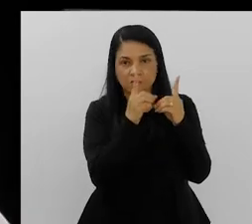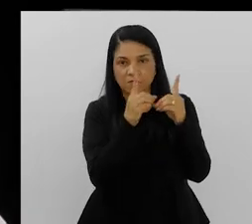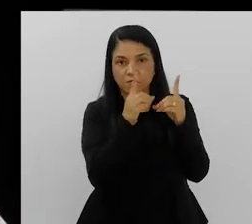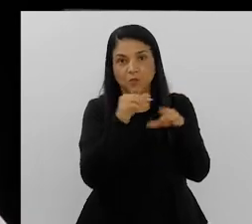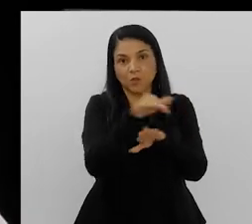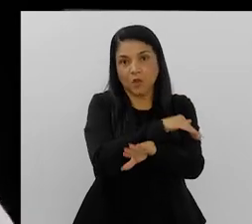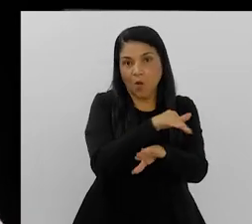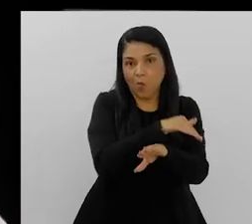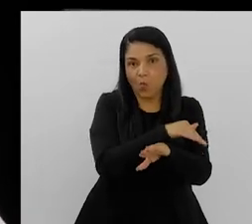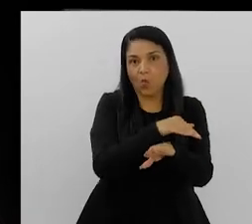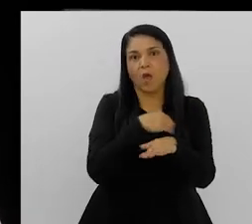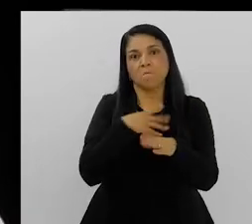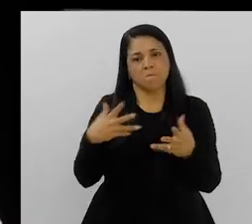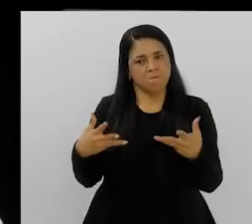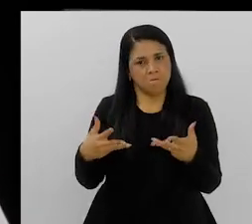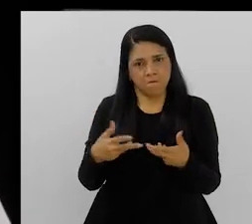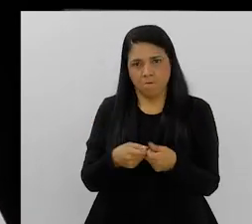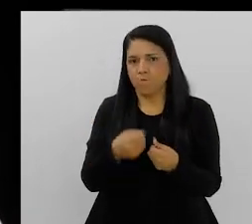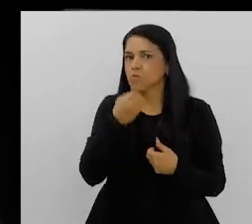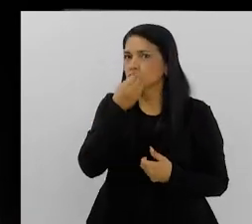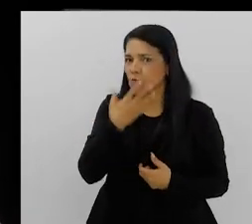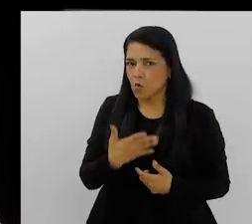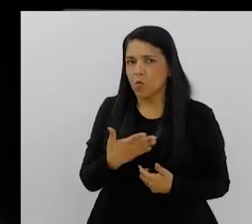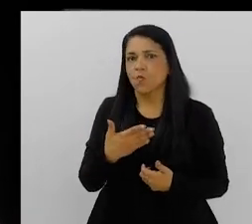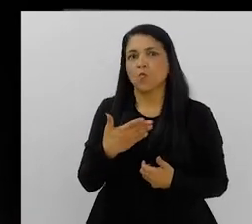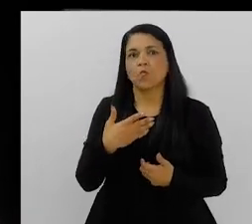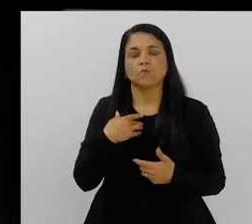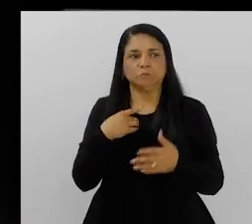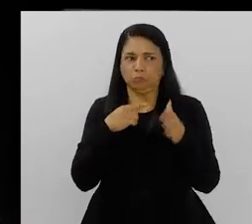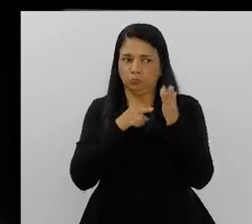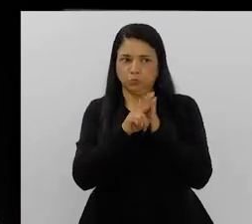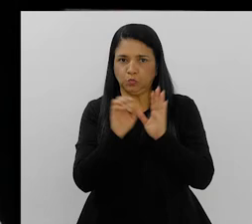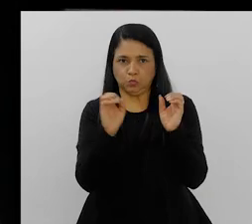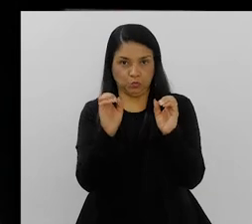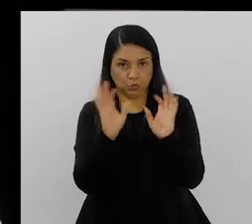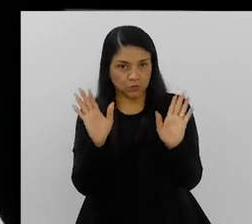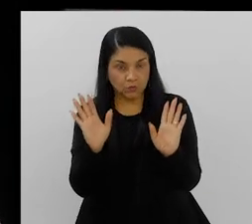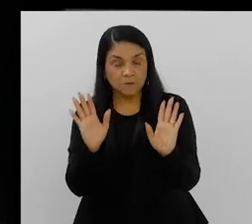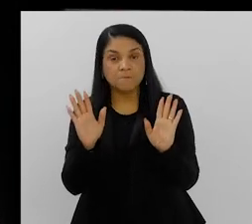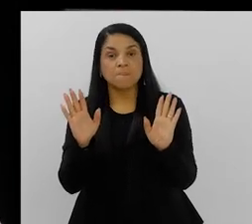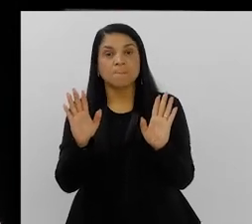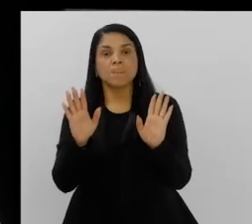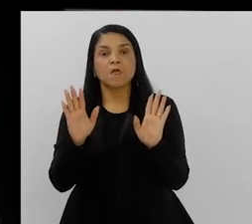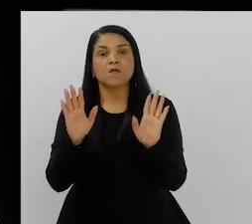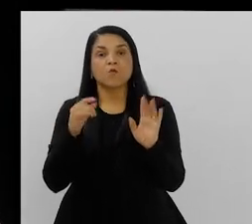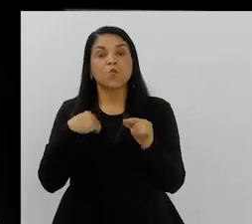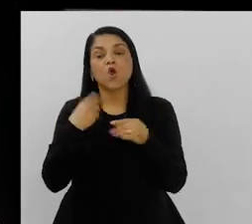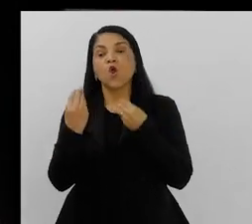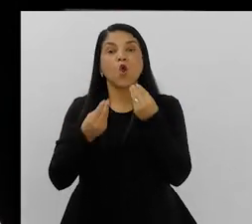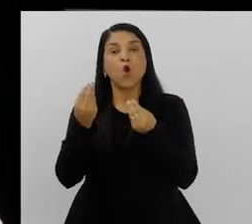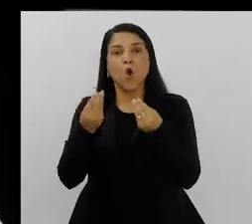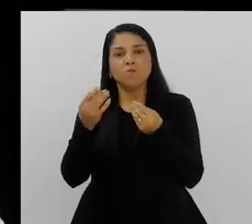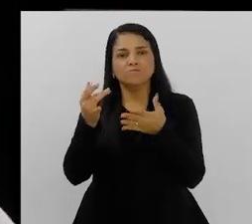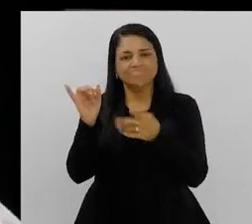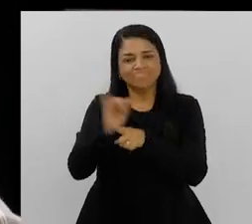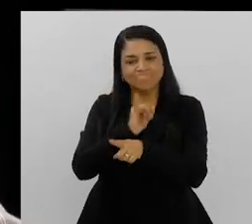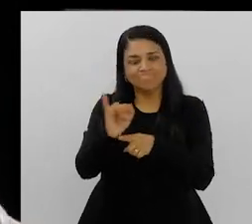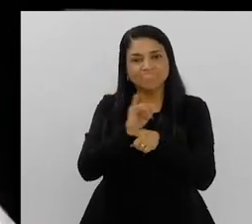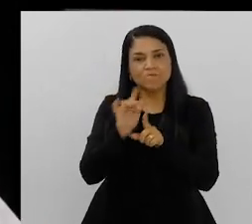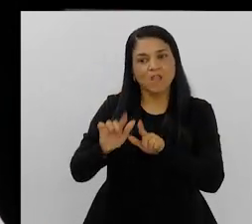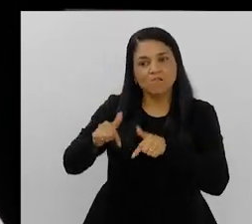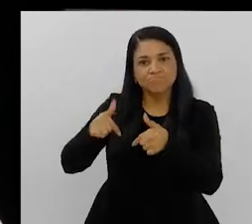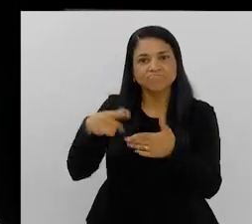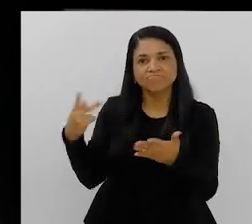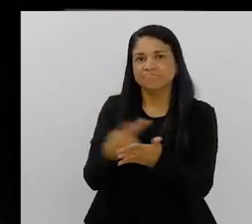em consultórios na rua, enfim, atender a população em situação de rua, ok, maravilhoso. Isso é muito bom, não questiono isso. Mas a minha